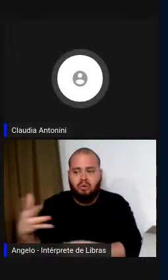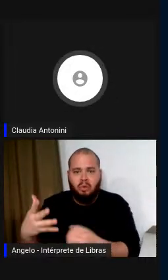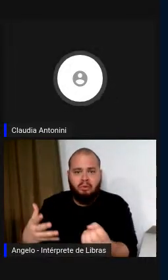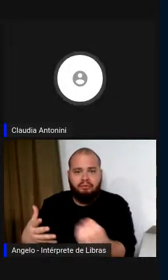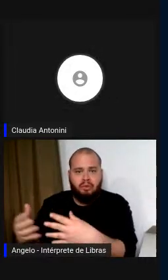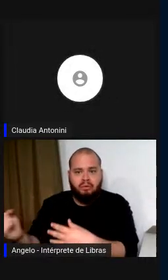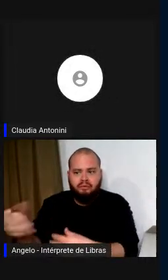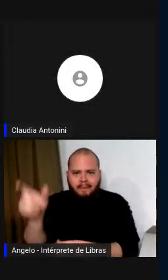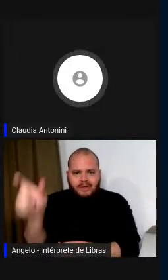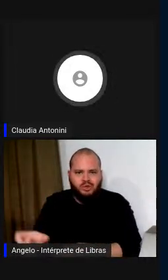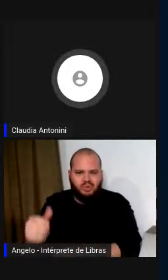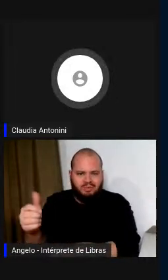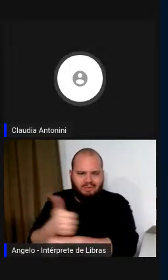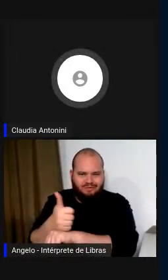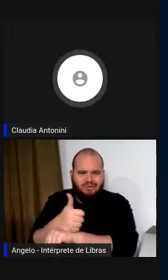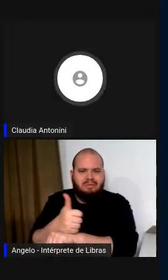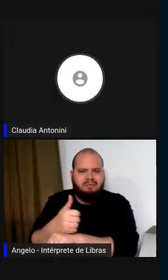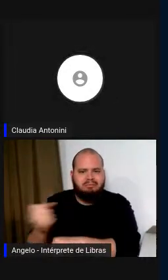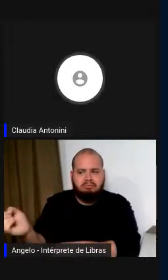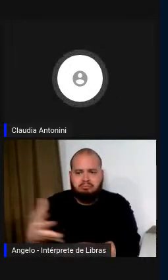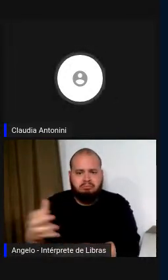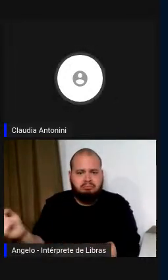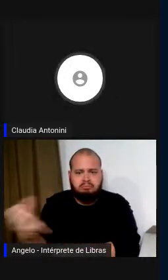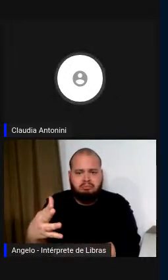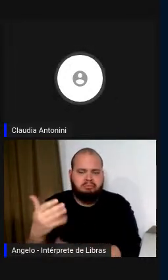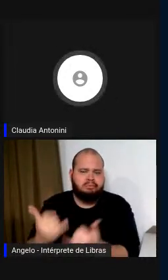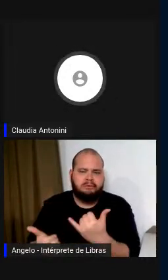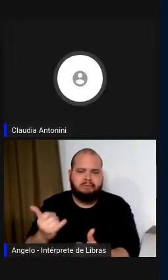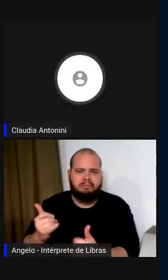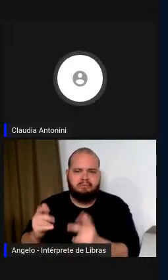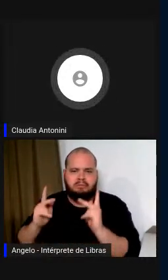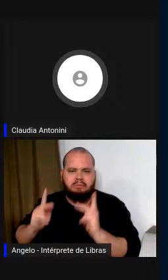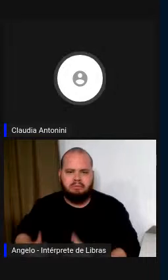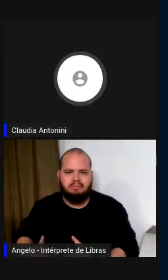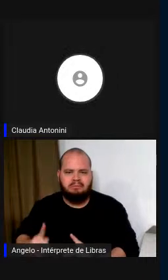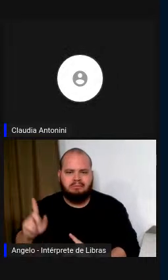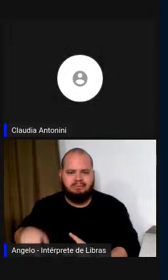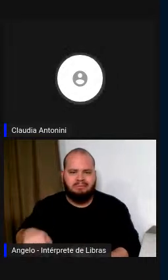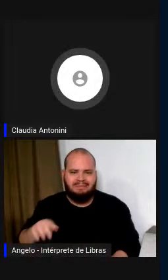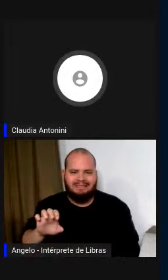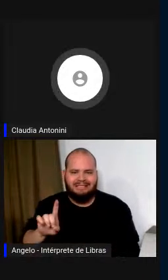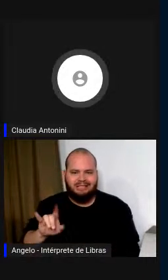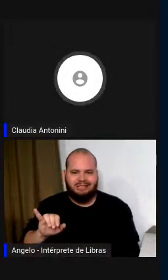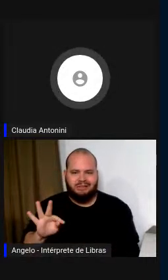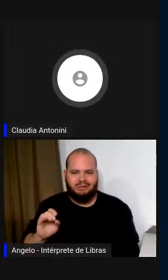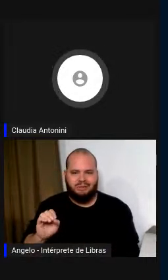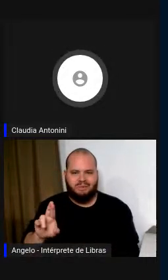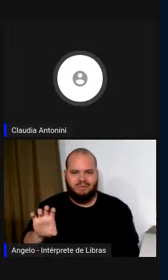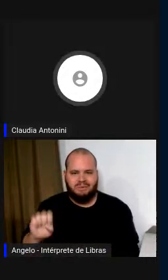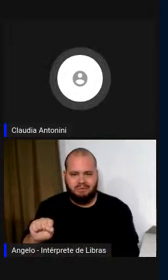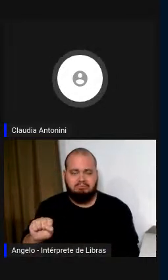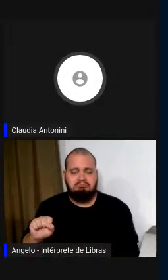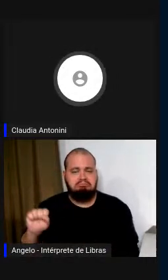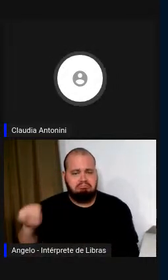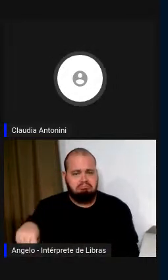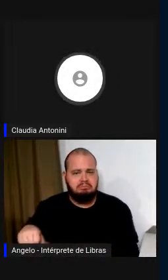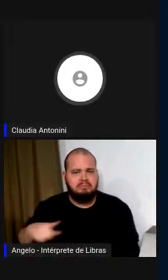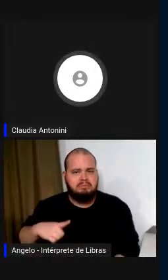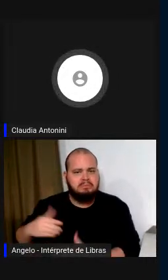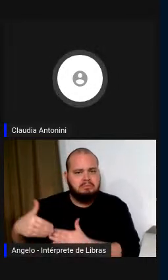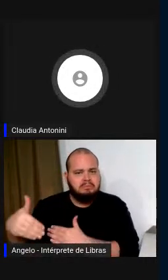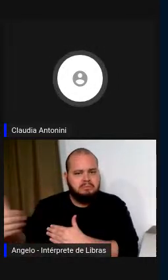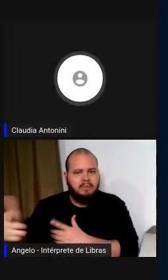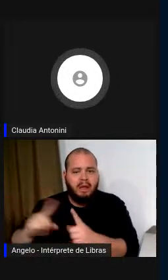profissionais, os editores, existirão também no nosso âmbito da